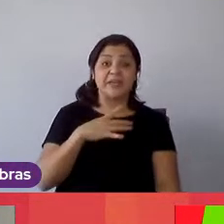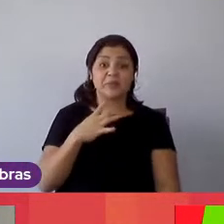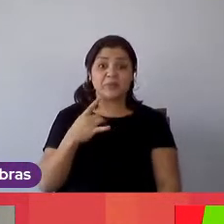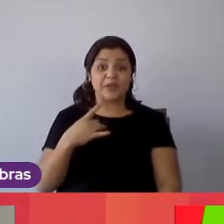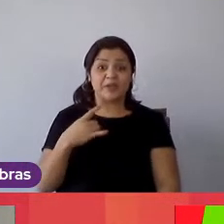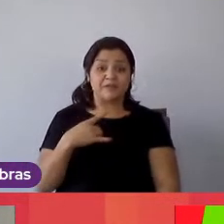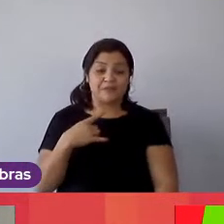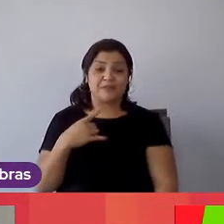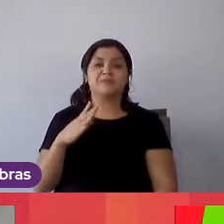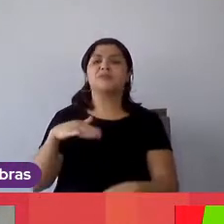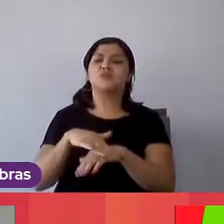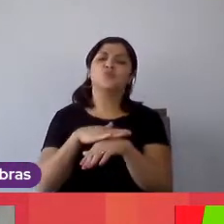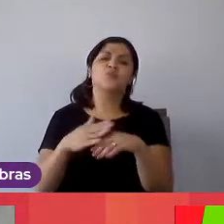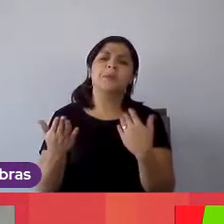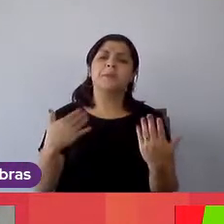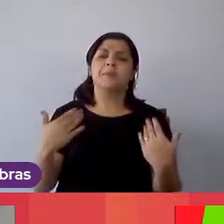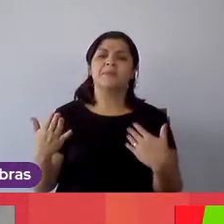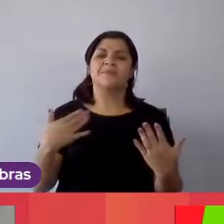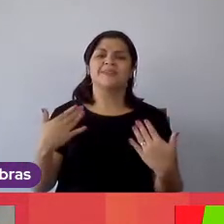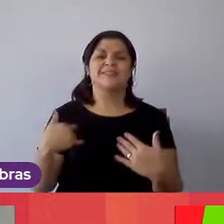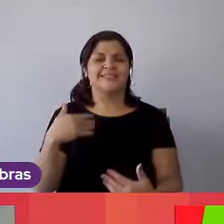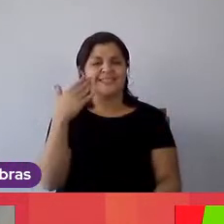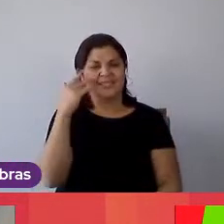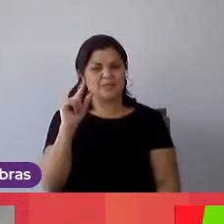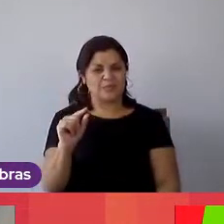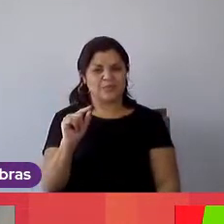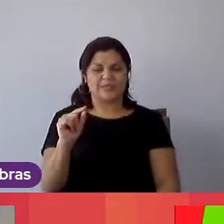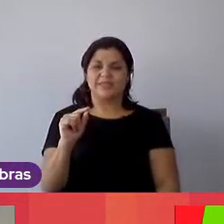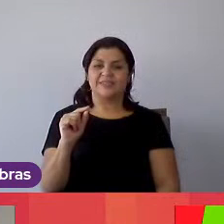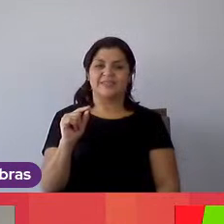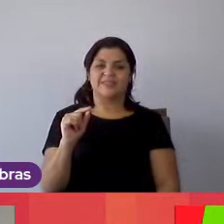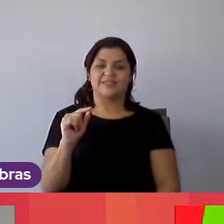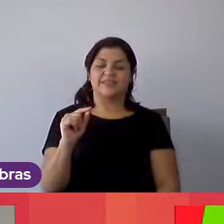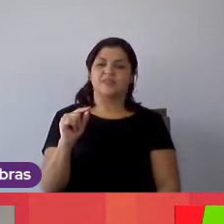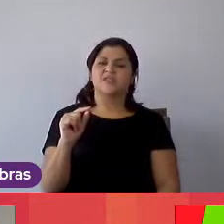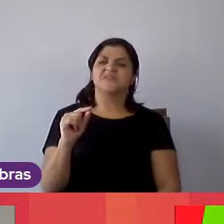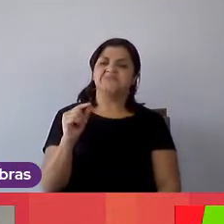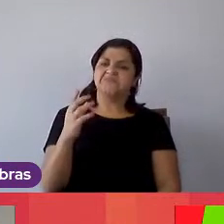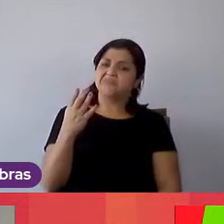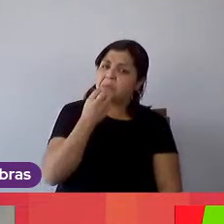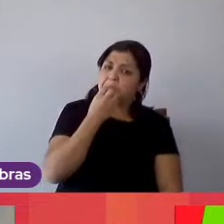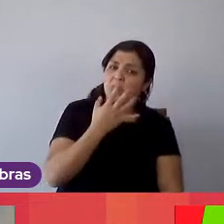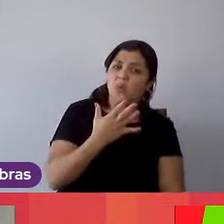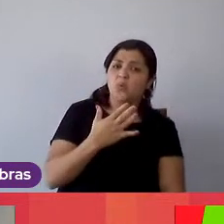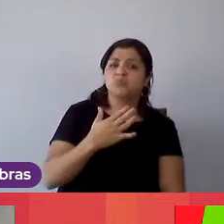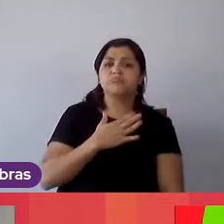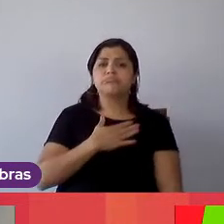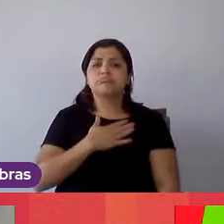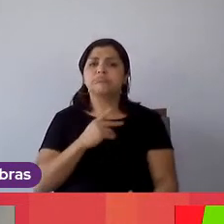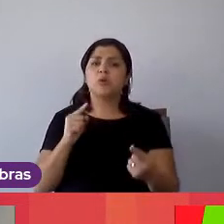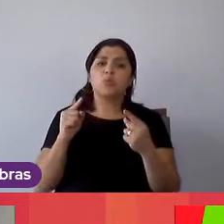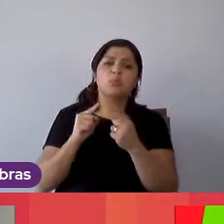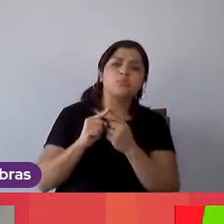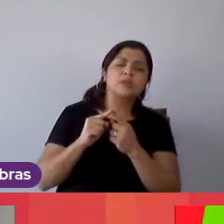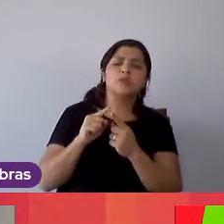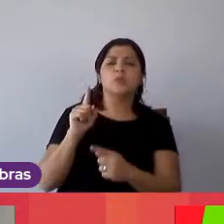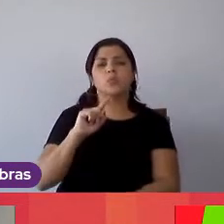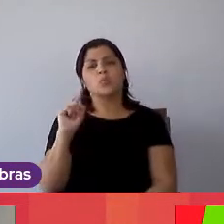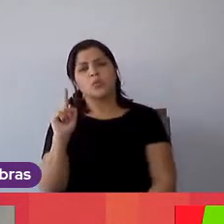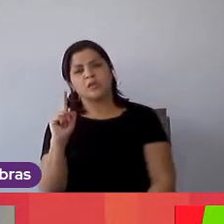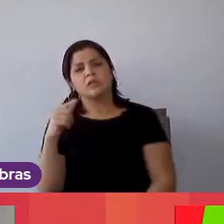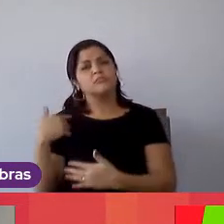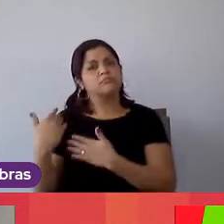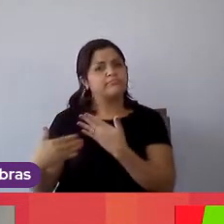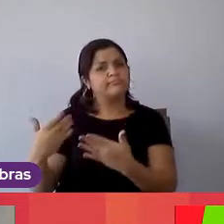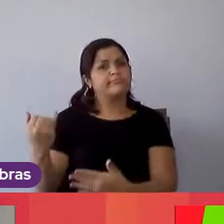como a gente conversou aqui entendam se faz sentido para vocês entendam que pode ser um passo muito